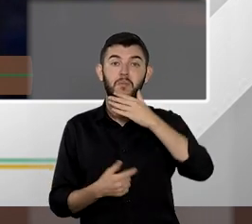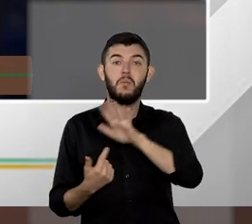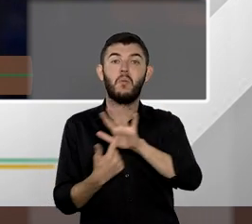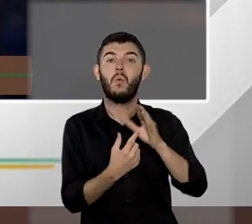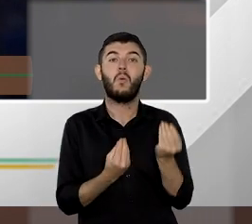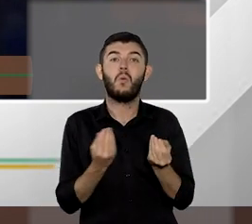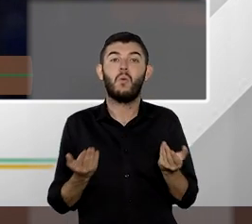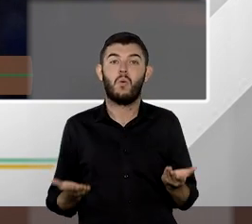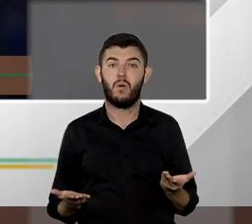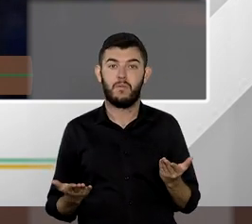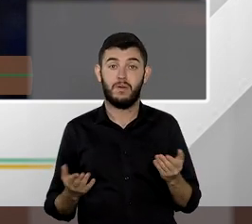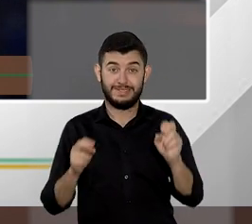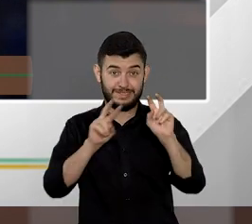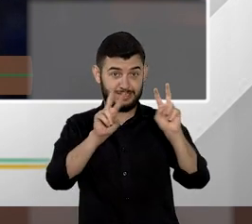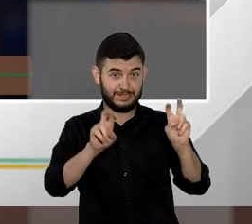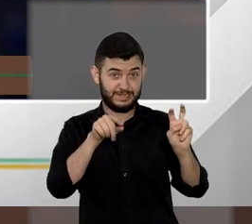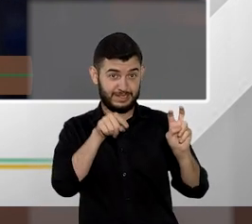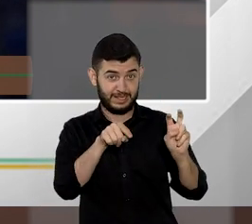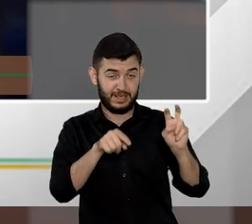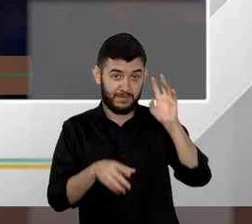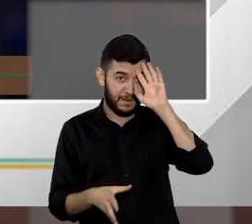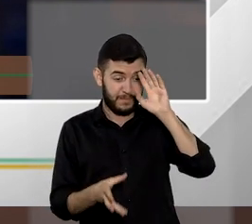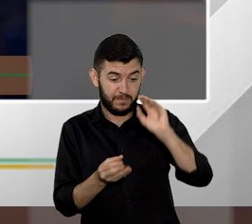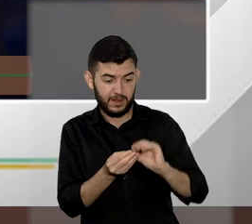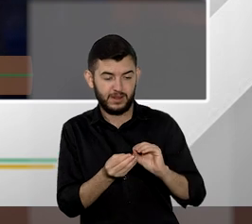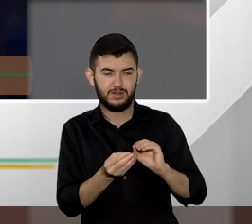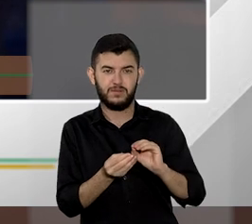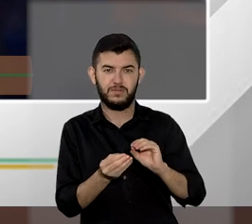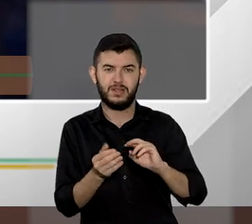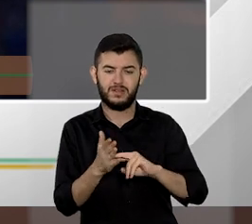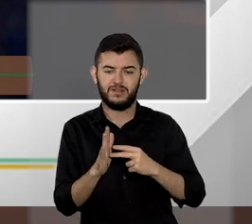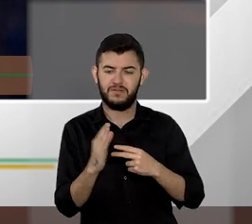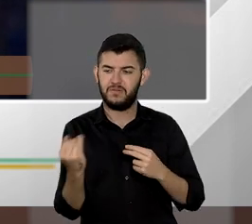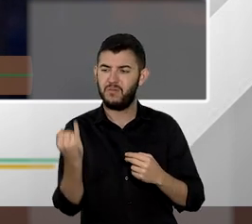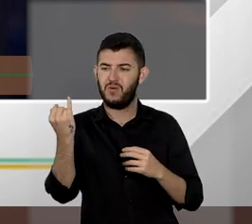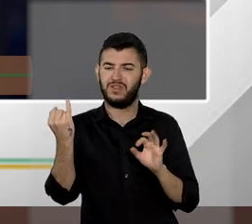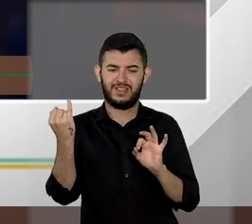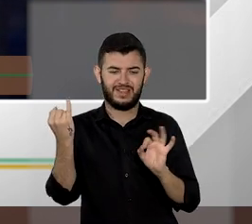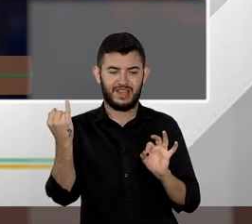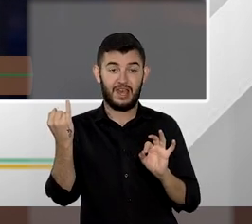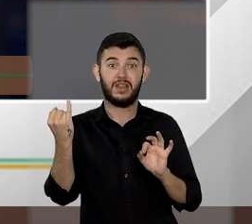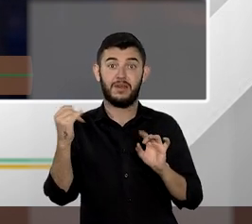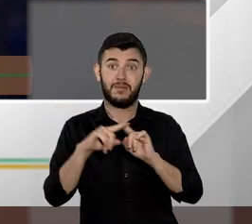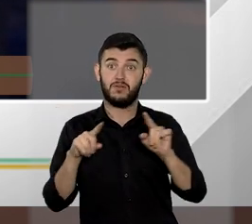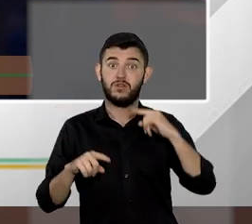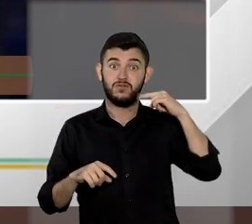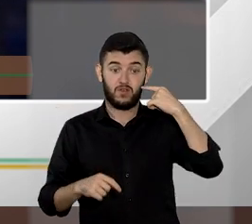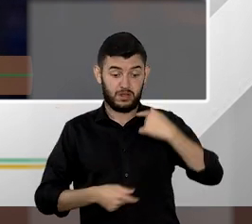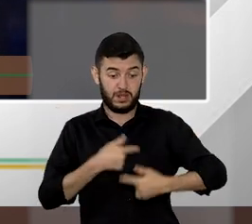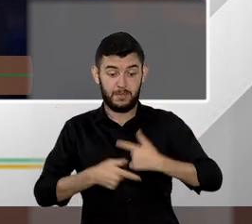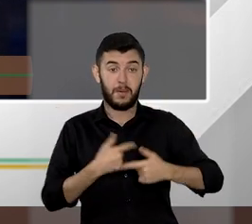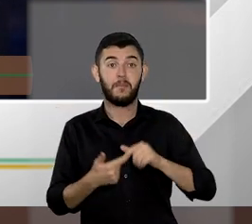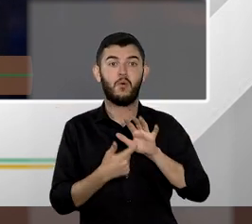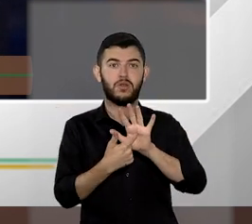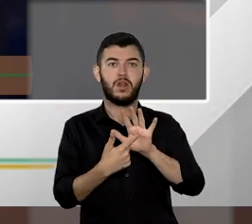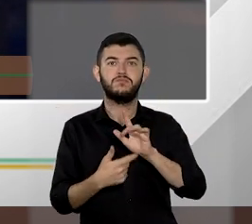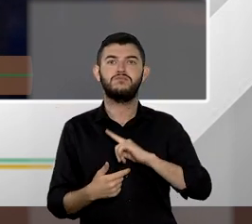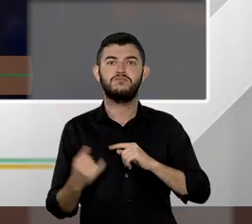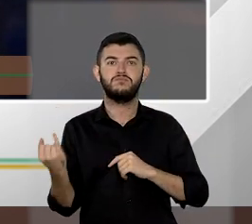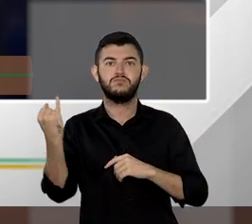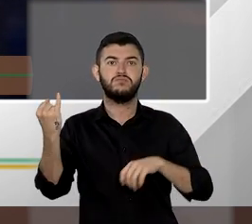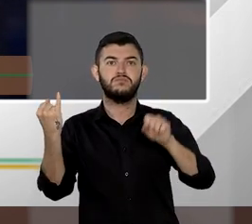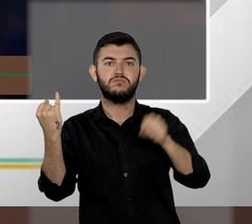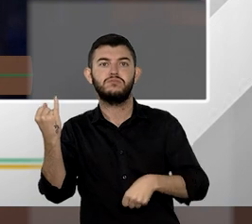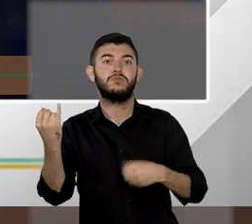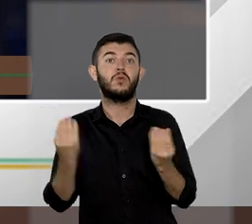embora não seja presumida como de relevância é de relevância tem relevância e isso ele vai ter